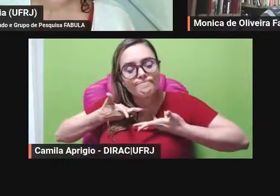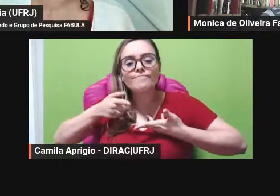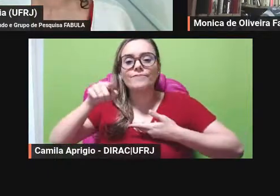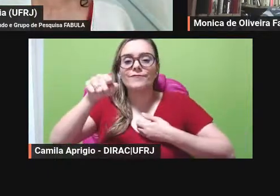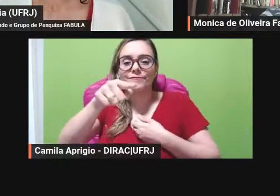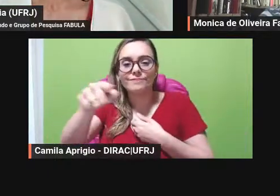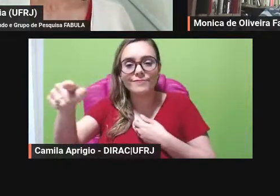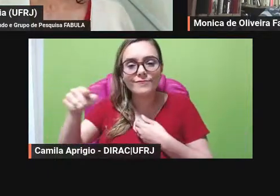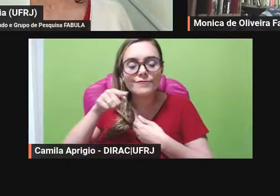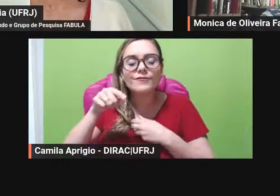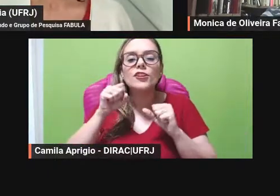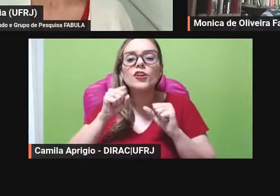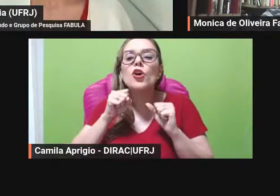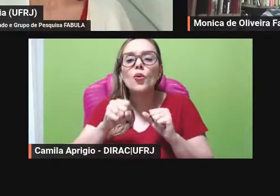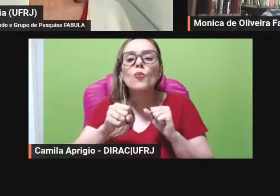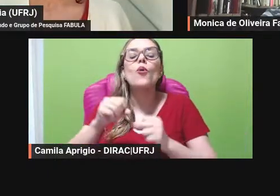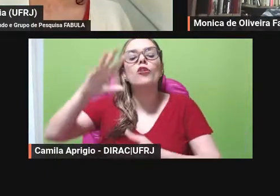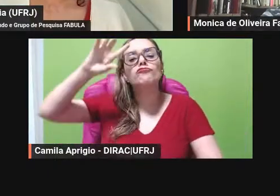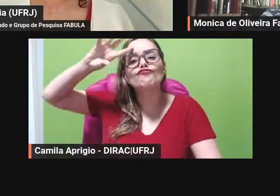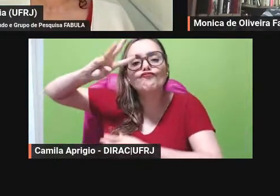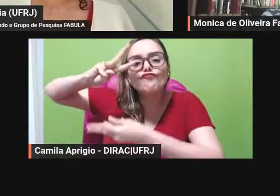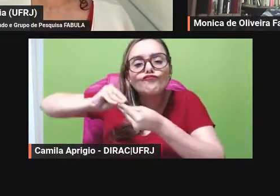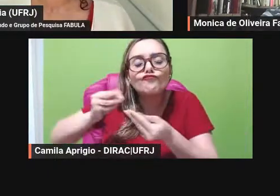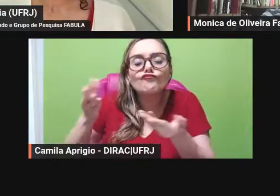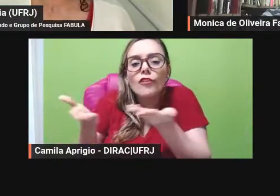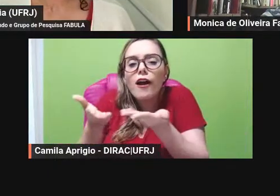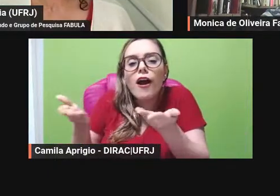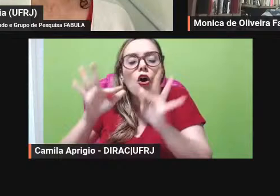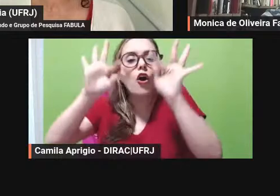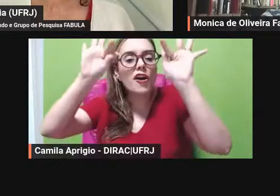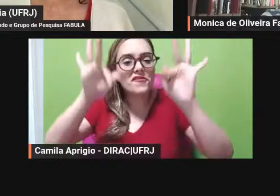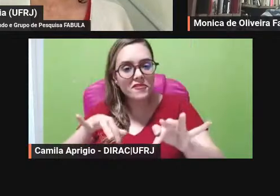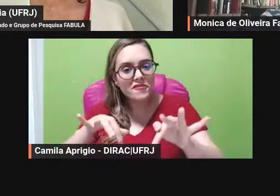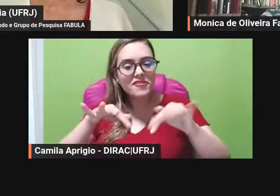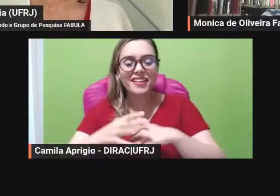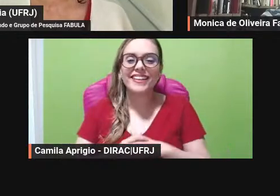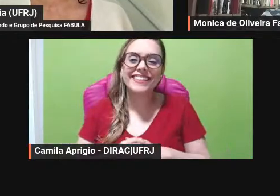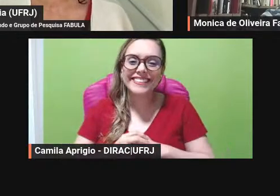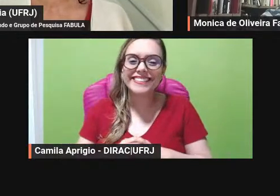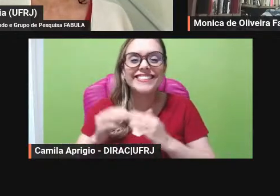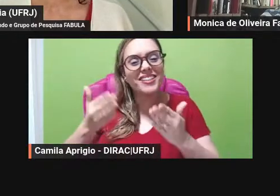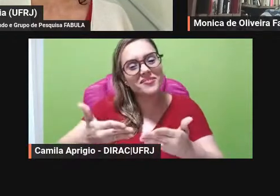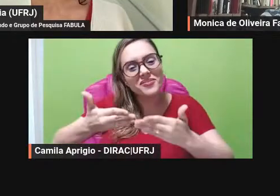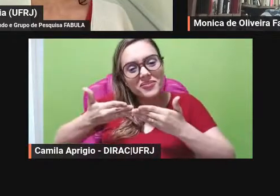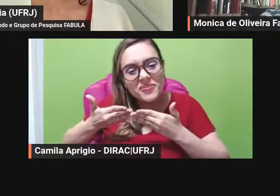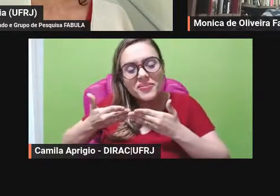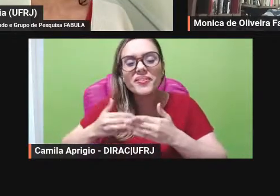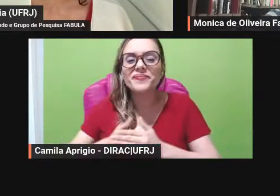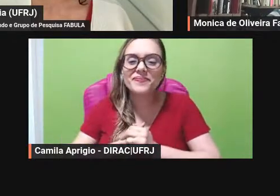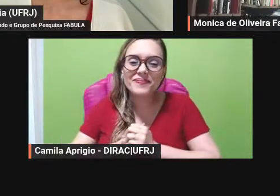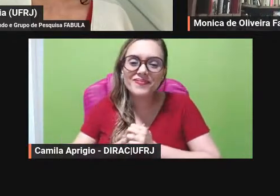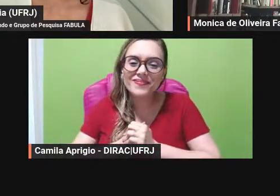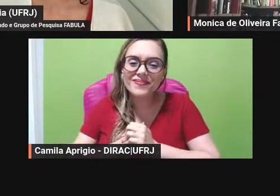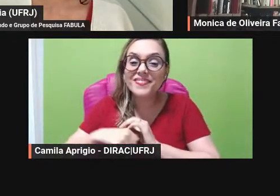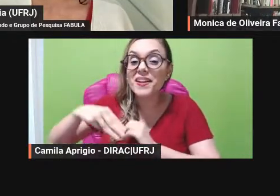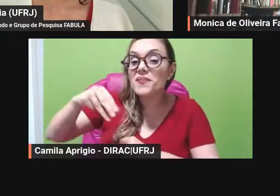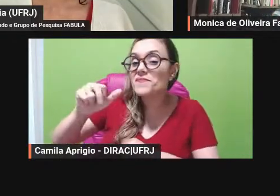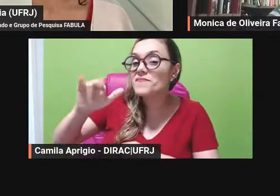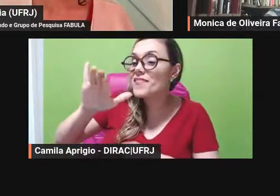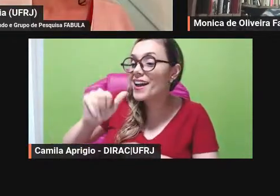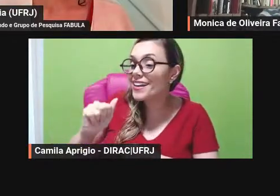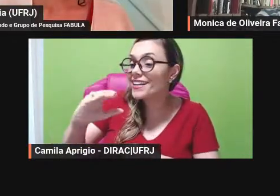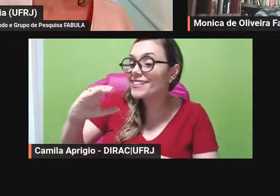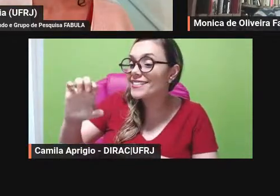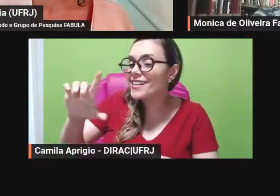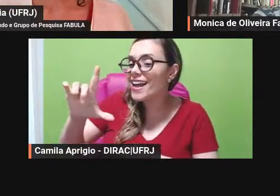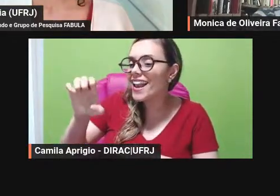possam dizer as suas palavras finais por favor professora Maria Celeste eu só tenho a